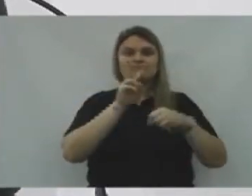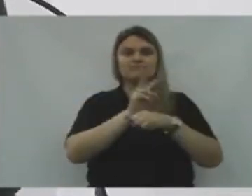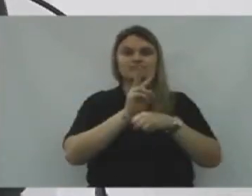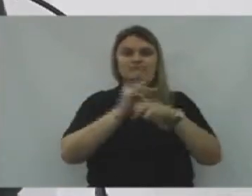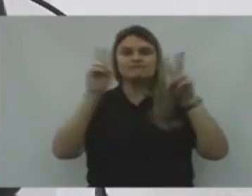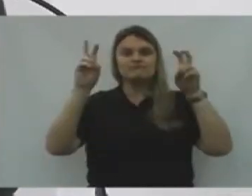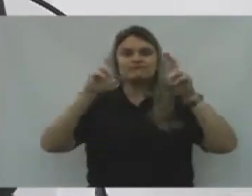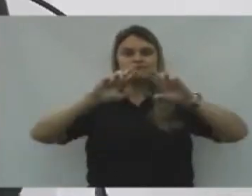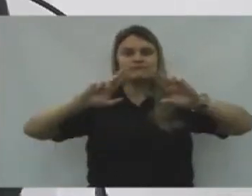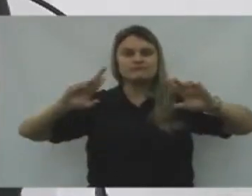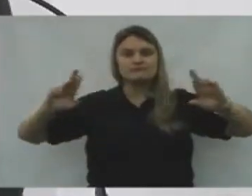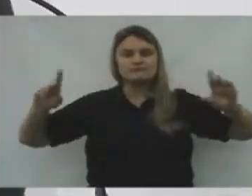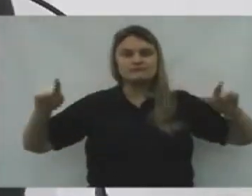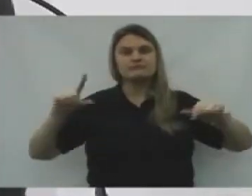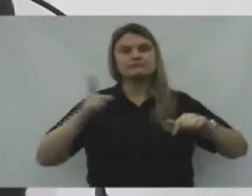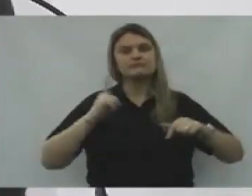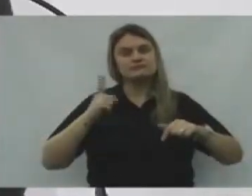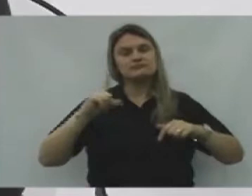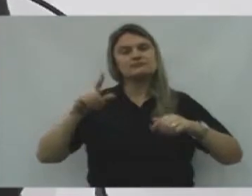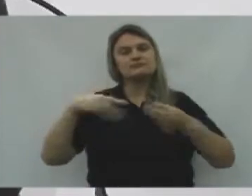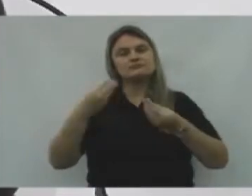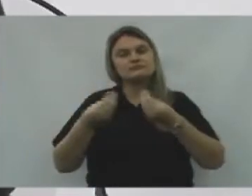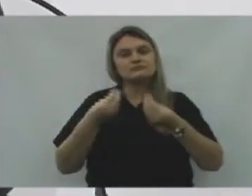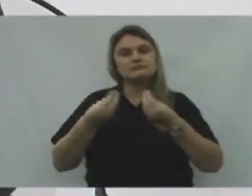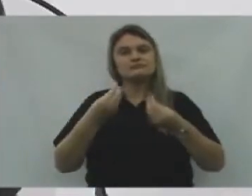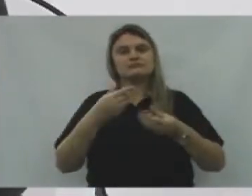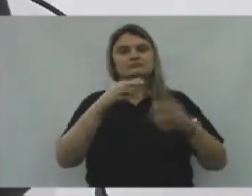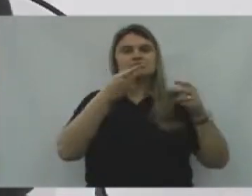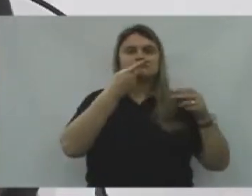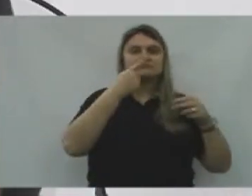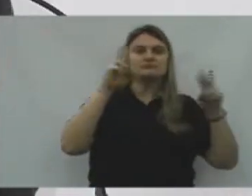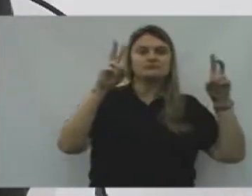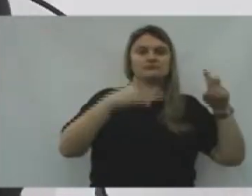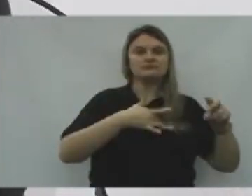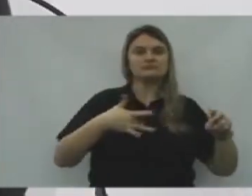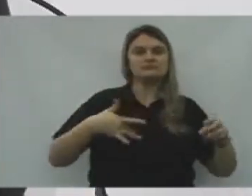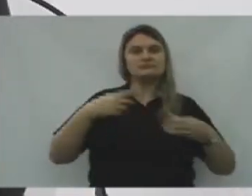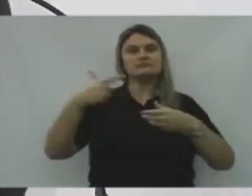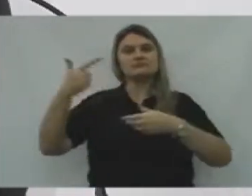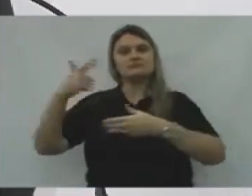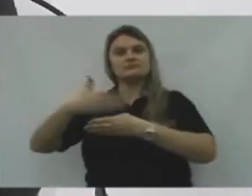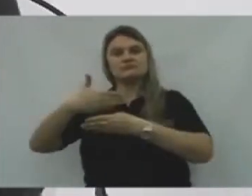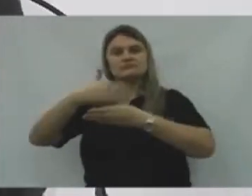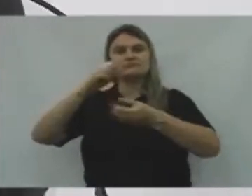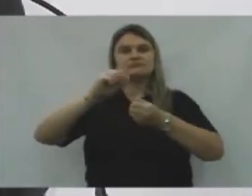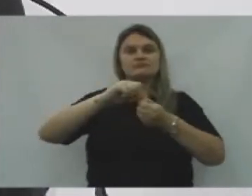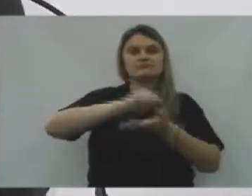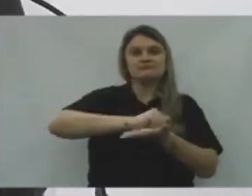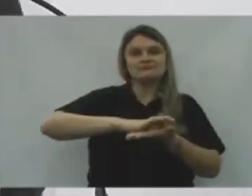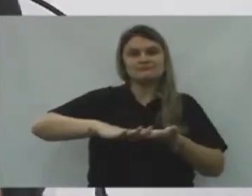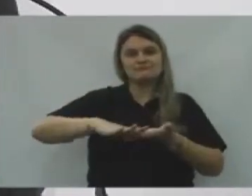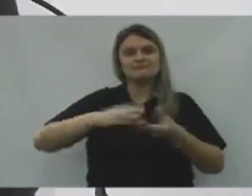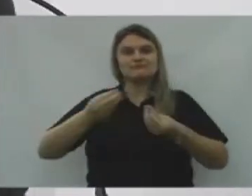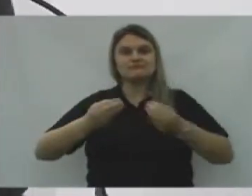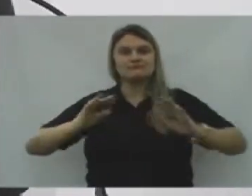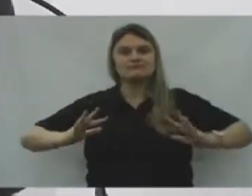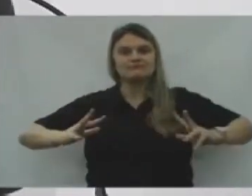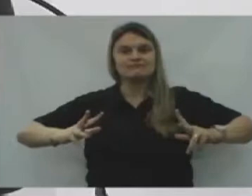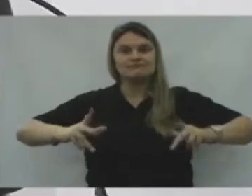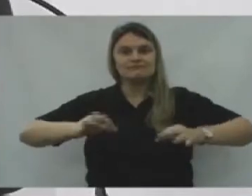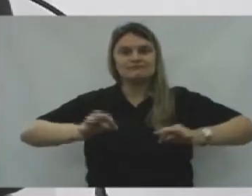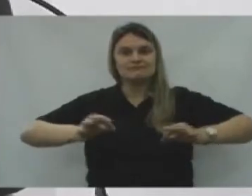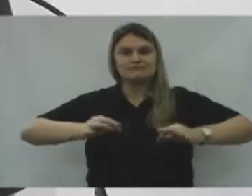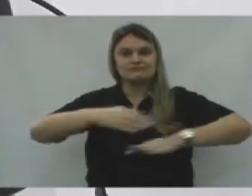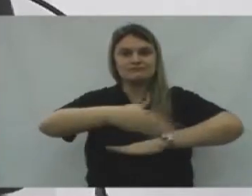assuntos diversos. A gente trata, num momento de saúde, Outro de obras, de asfalto, de patrulhamento,